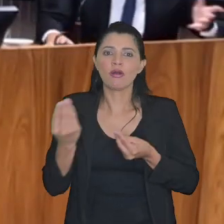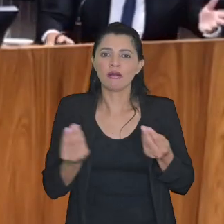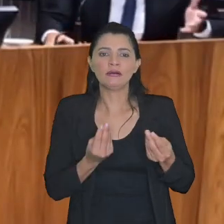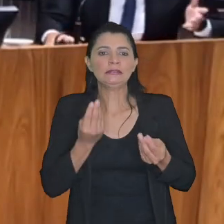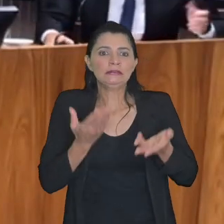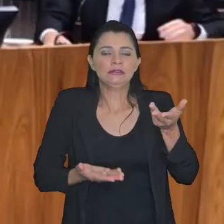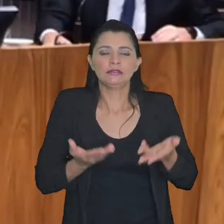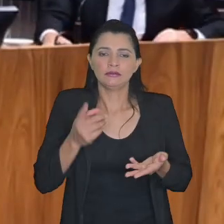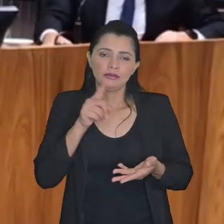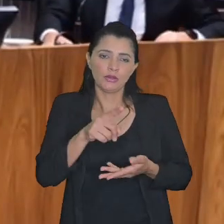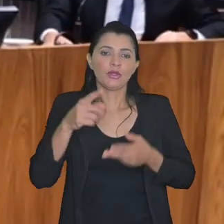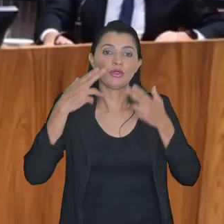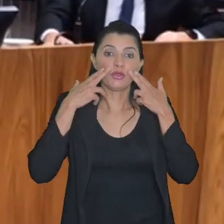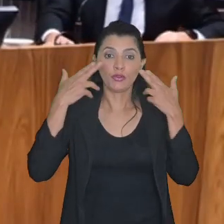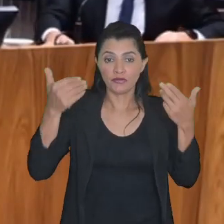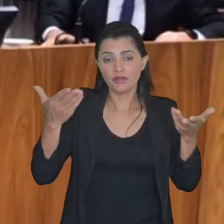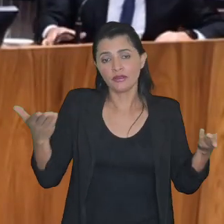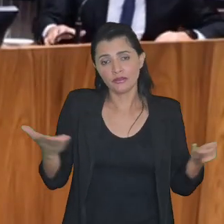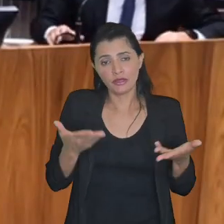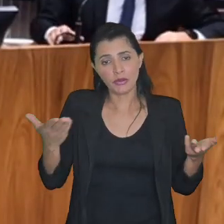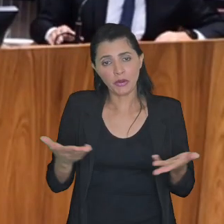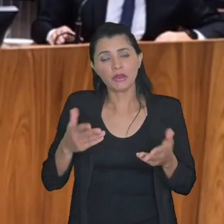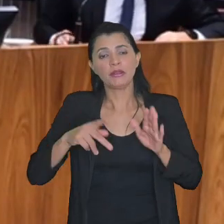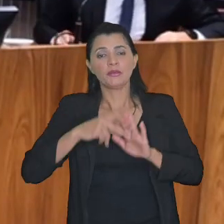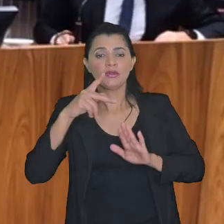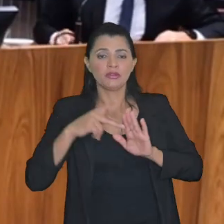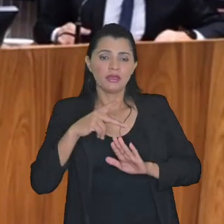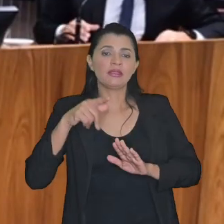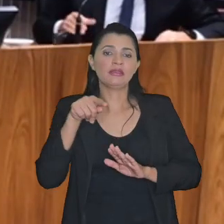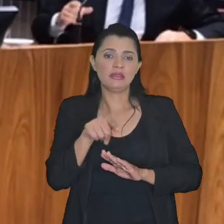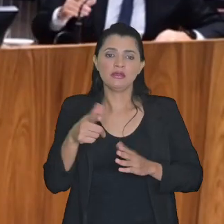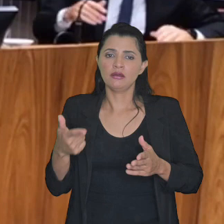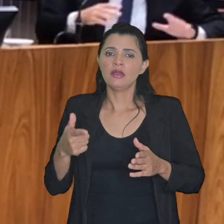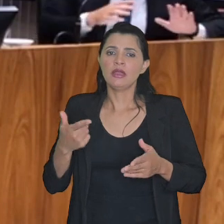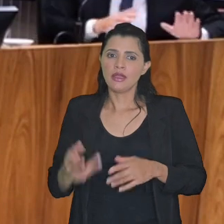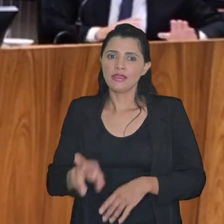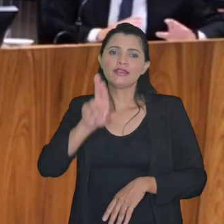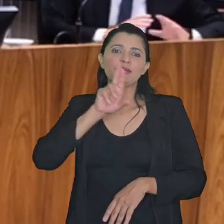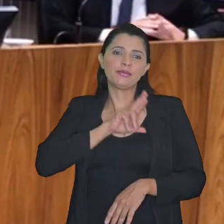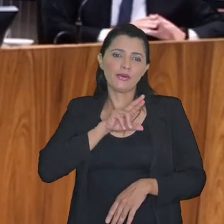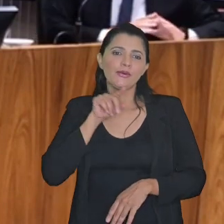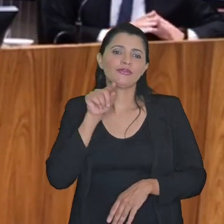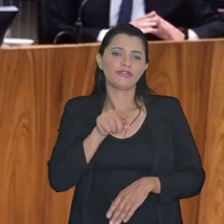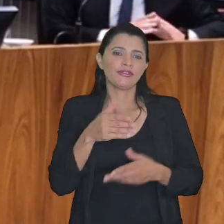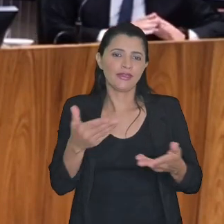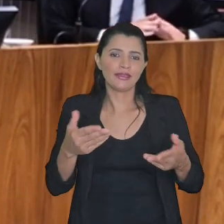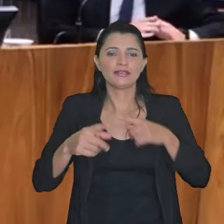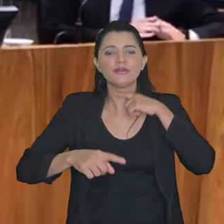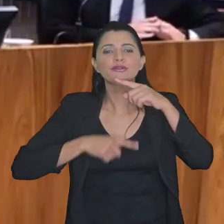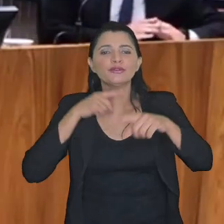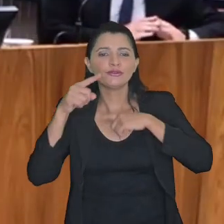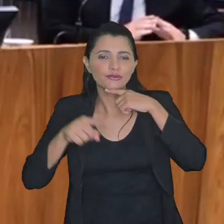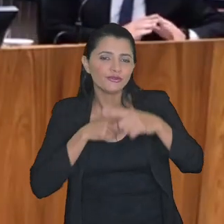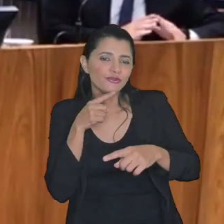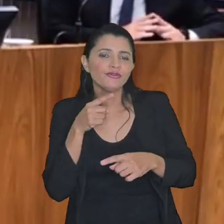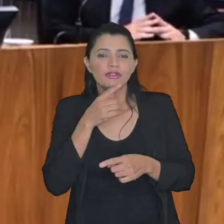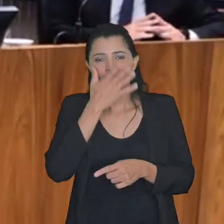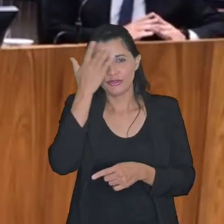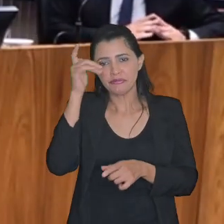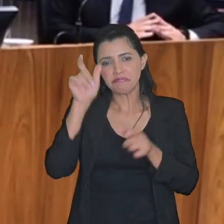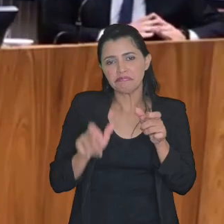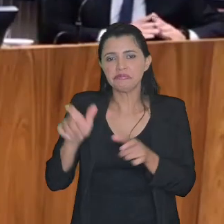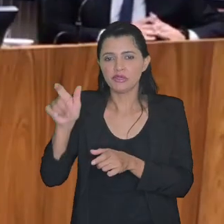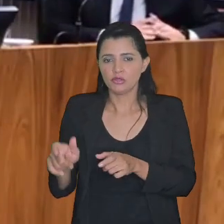então essa novidade da portaria 8798 de alguma maneira já responde essa dúvida que são de muitas